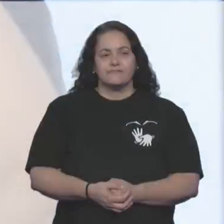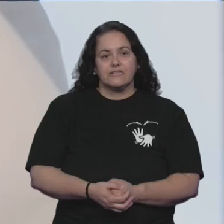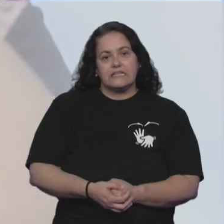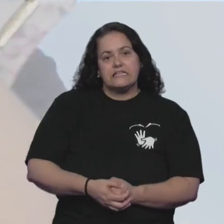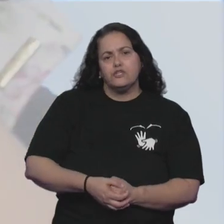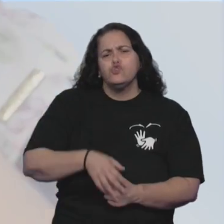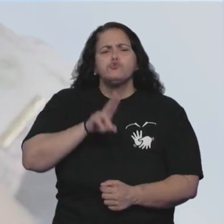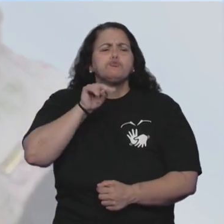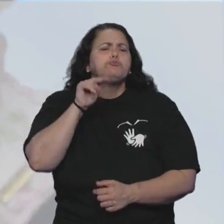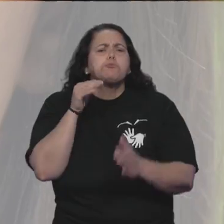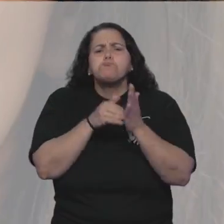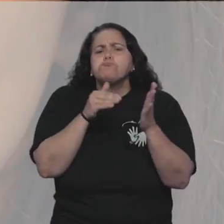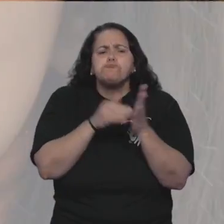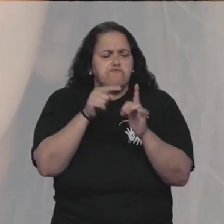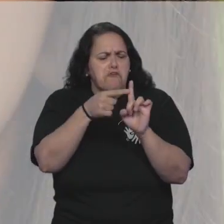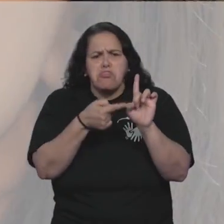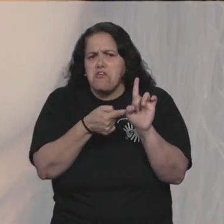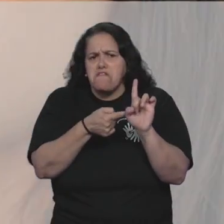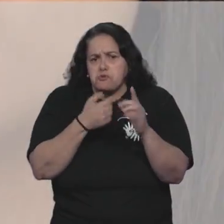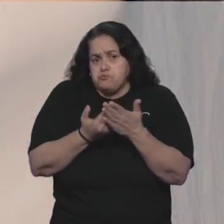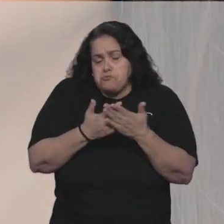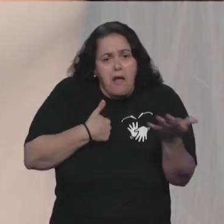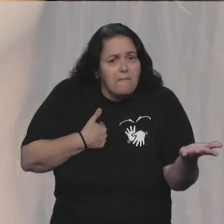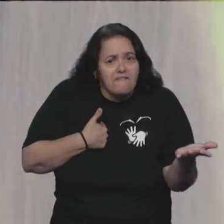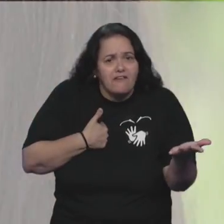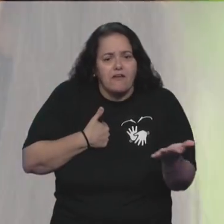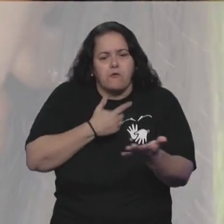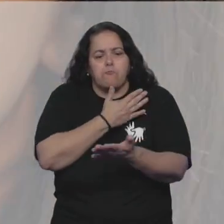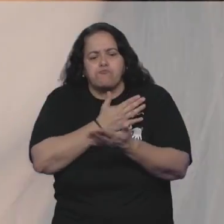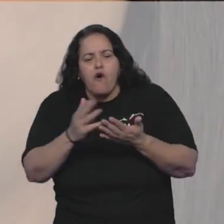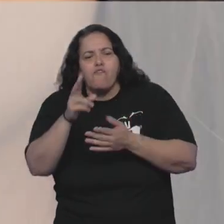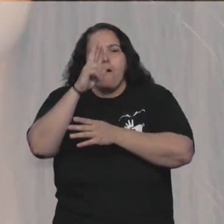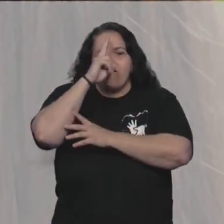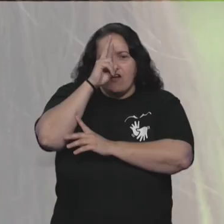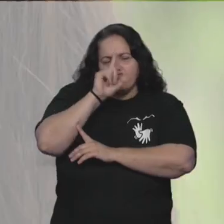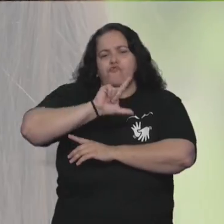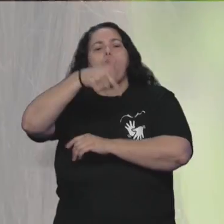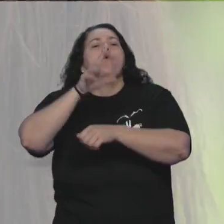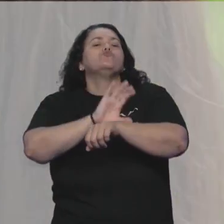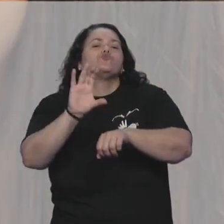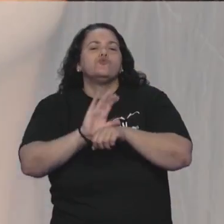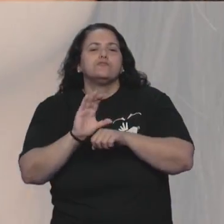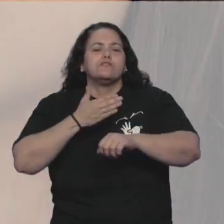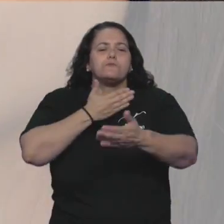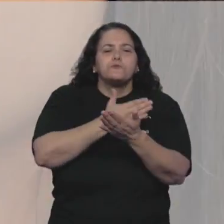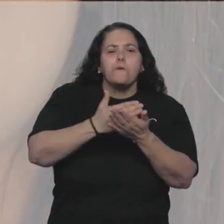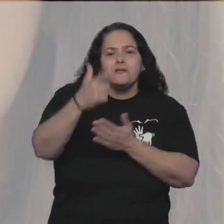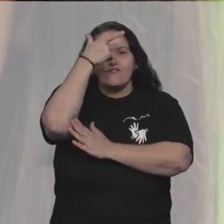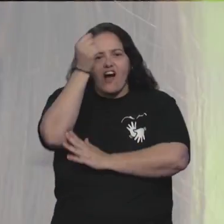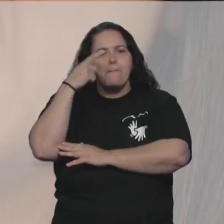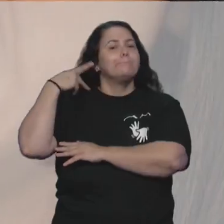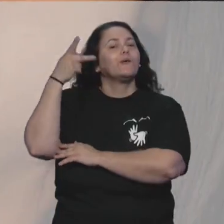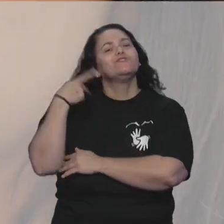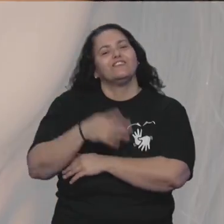E isso nunca me impediu de estudar. Eu terminei o ensino médio, fiz alguns outros cursos e acabei entrando na graduação de